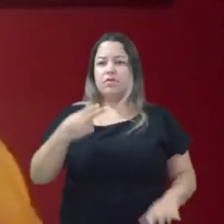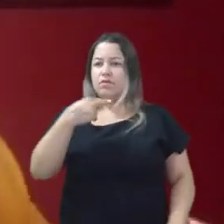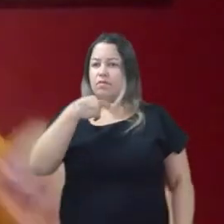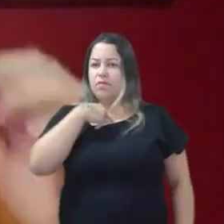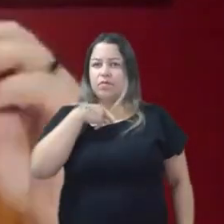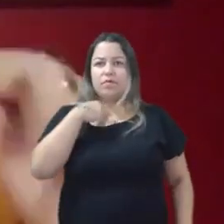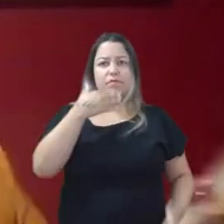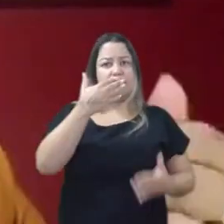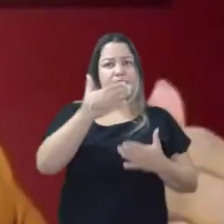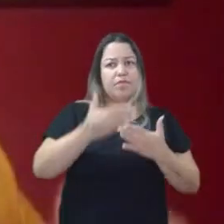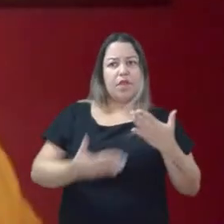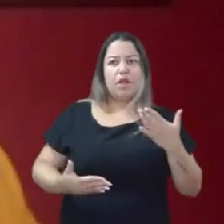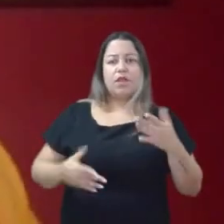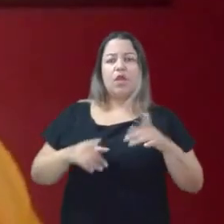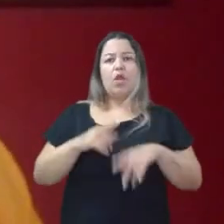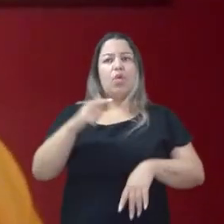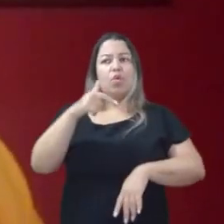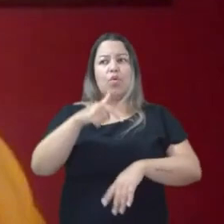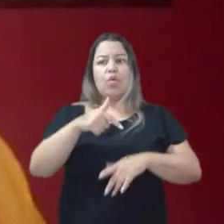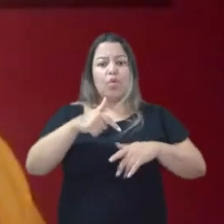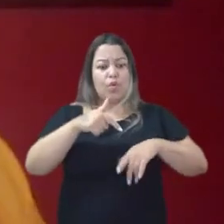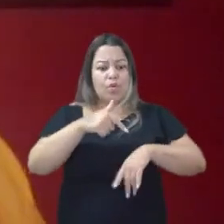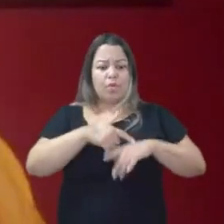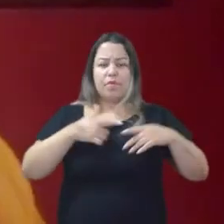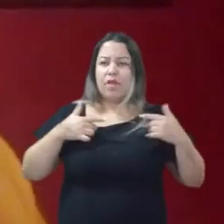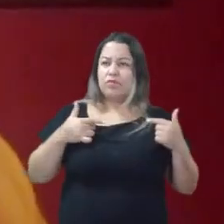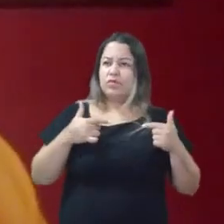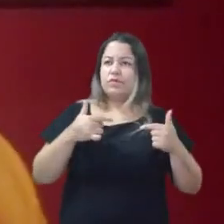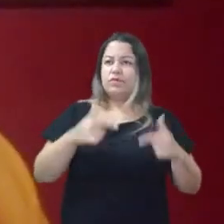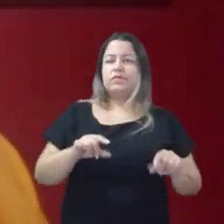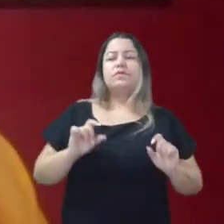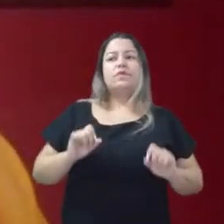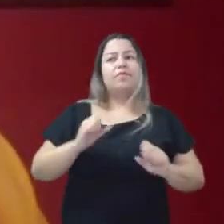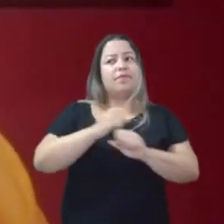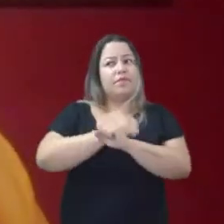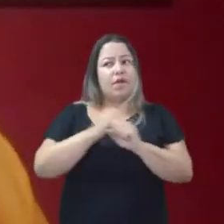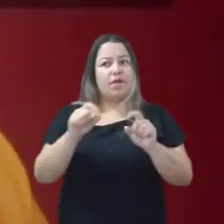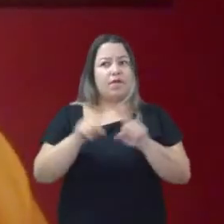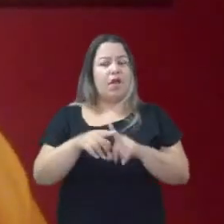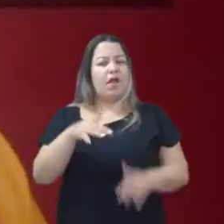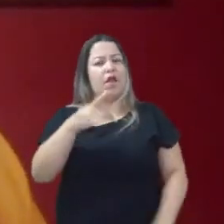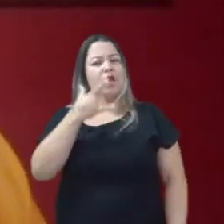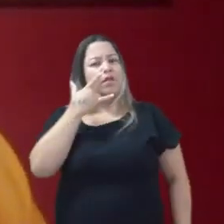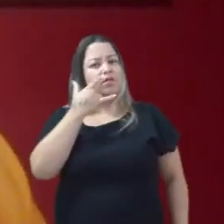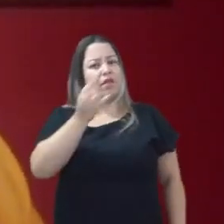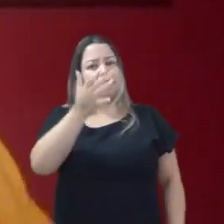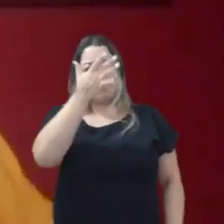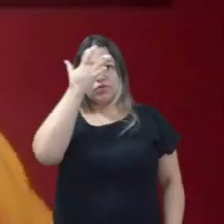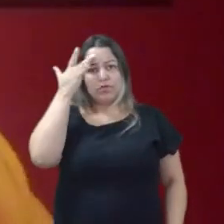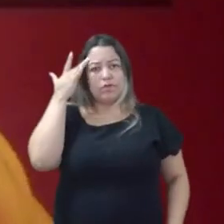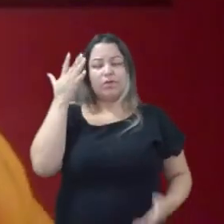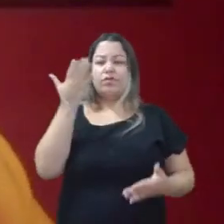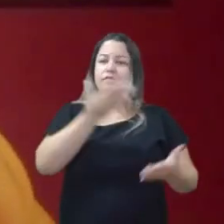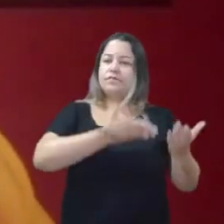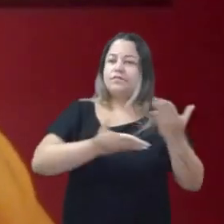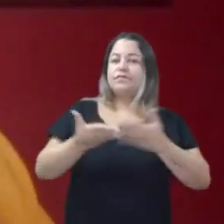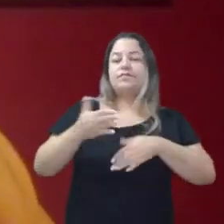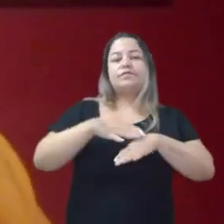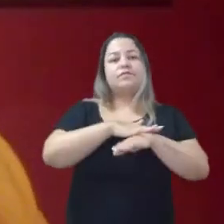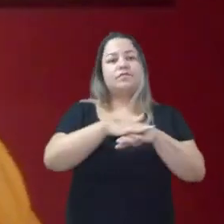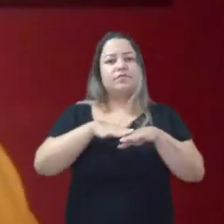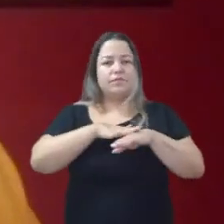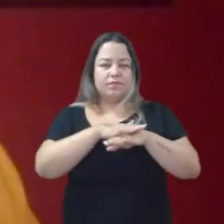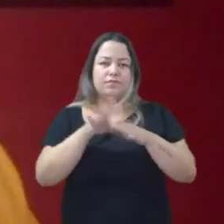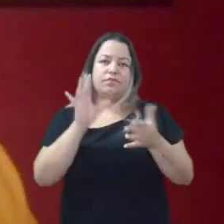perder o time das lutas. Nós temos que ter capacidade de encantar as pessoas e dialogar com coisas que são concretas,